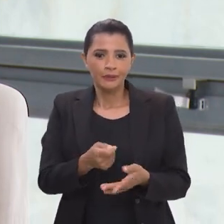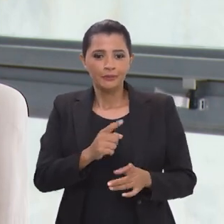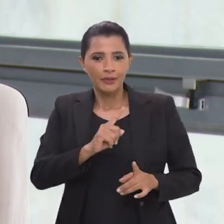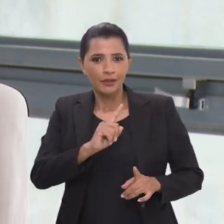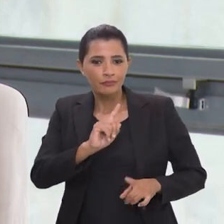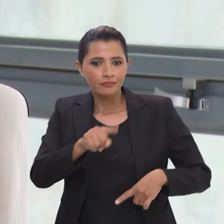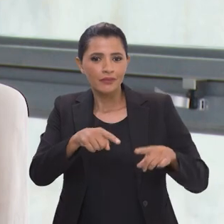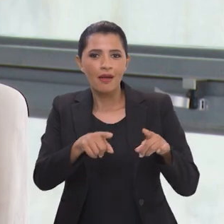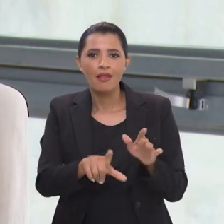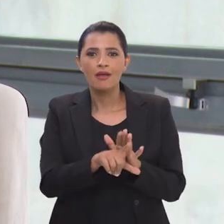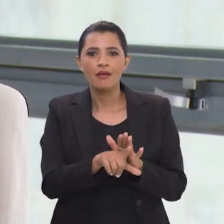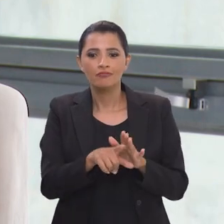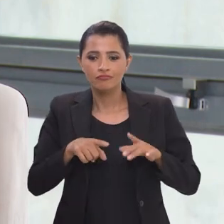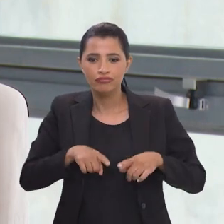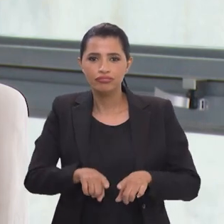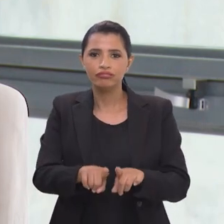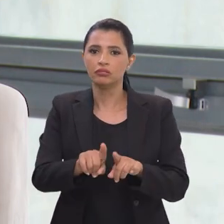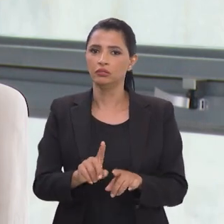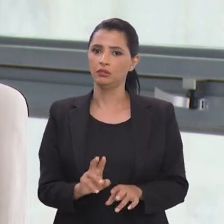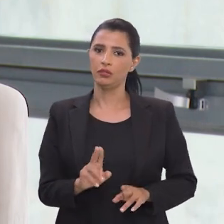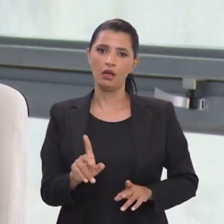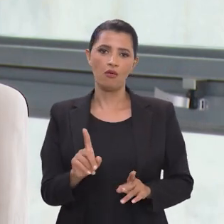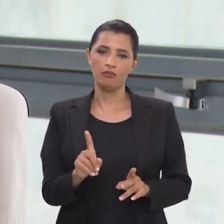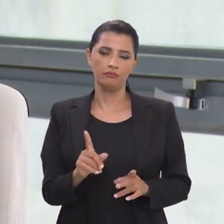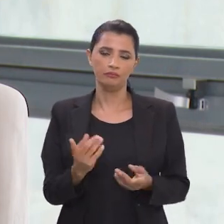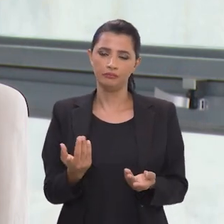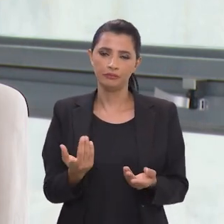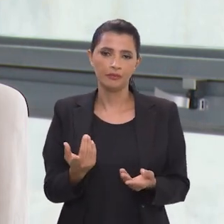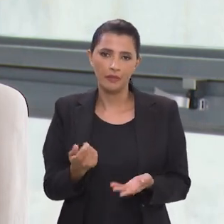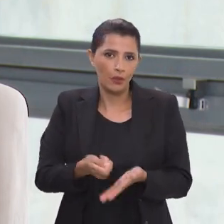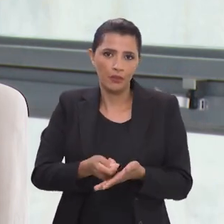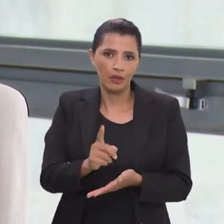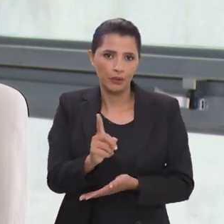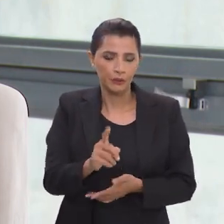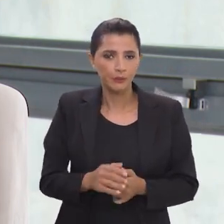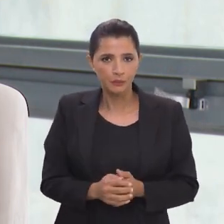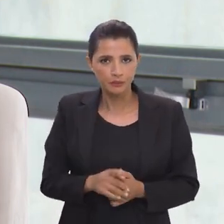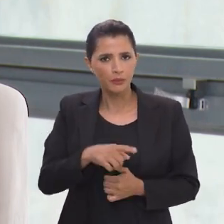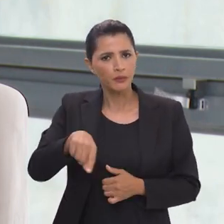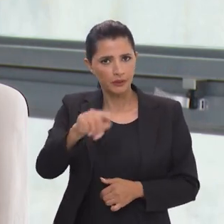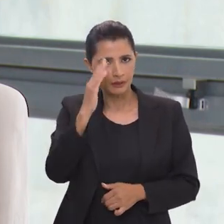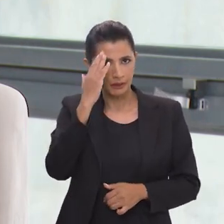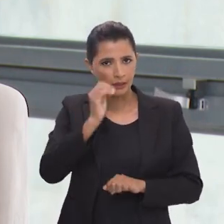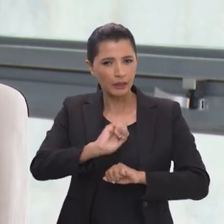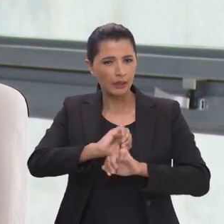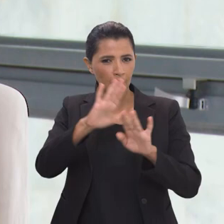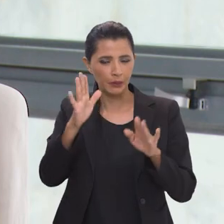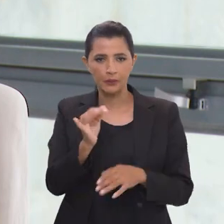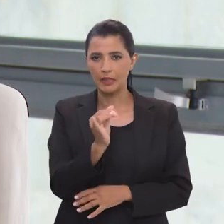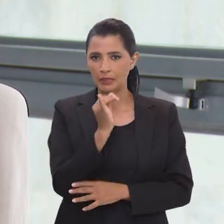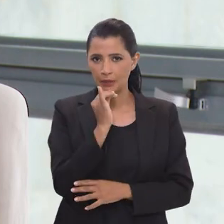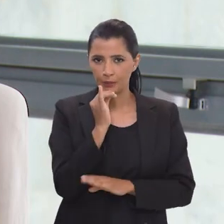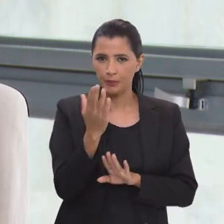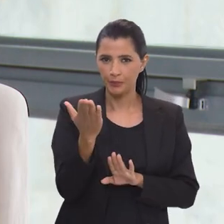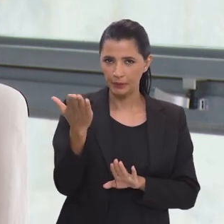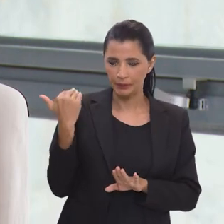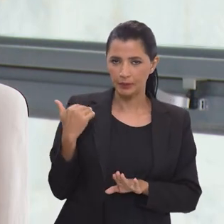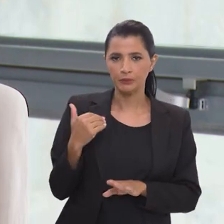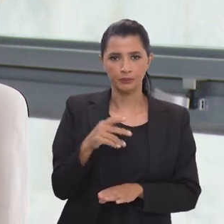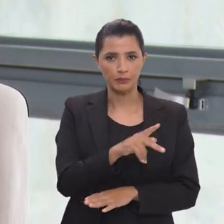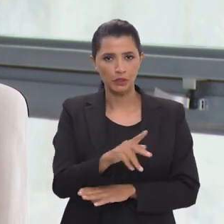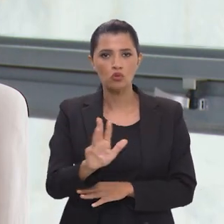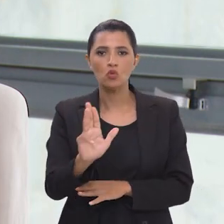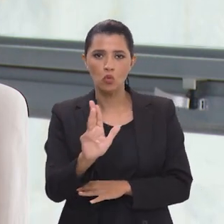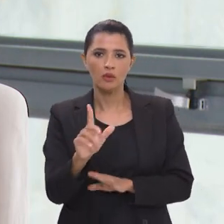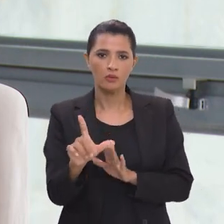é acompanhada pelo avanço da legislação para que vocês tenham uma noção quando o presidente